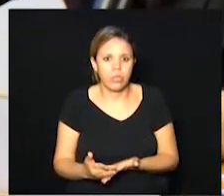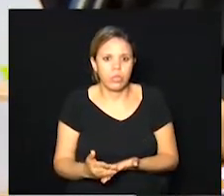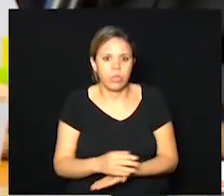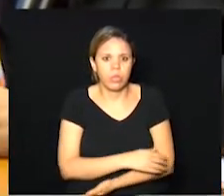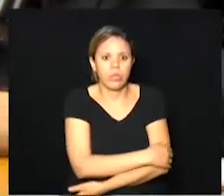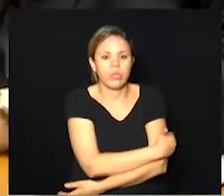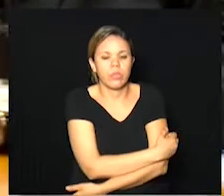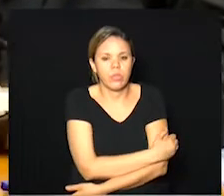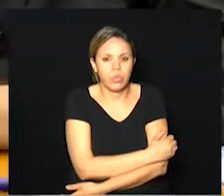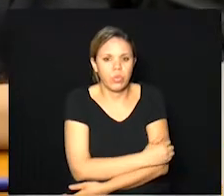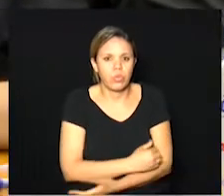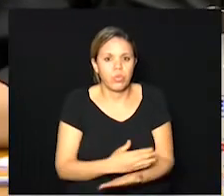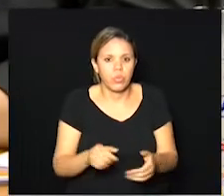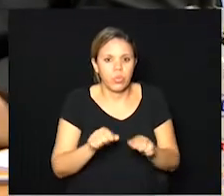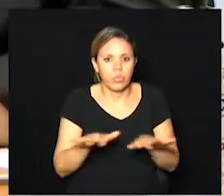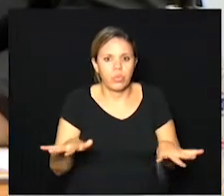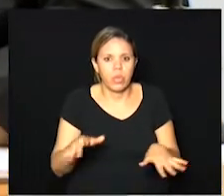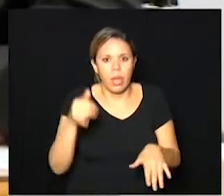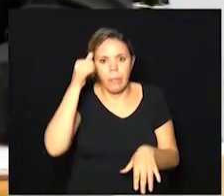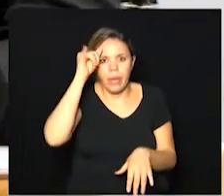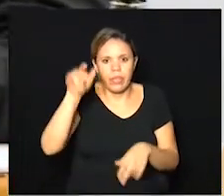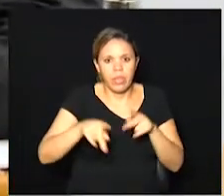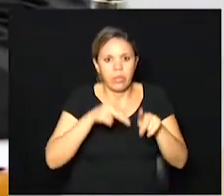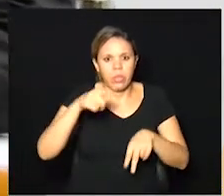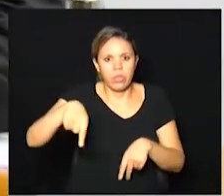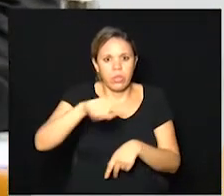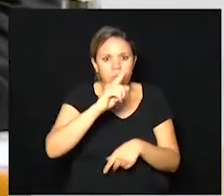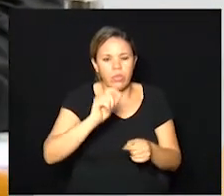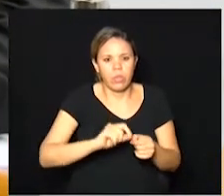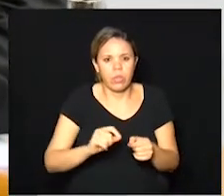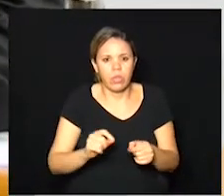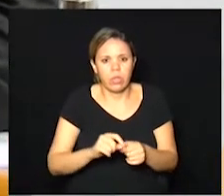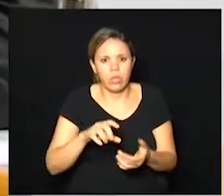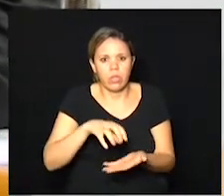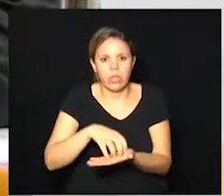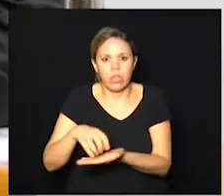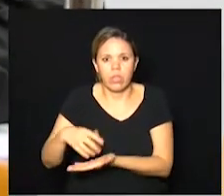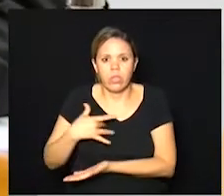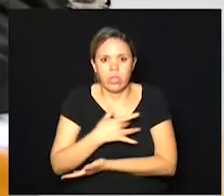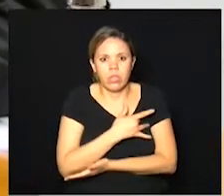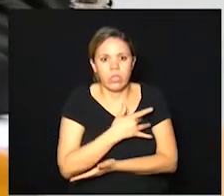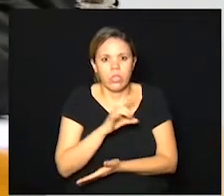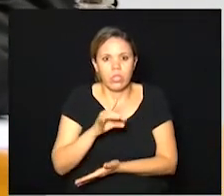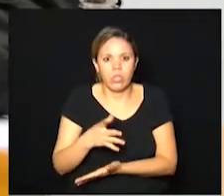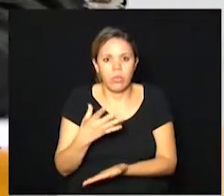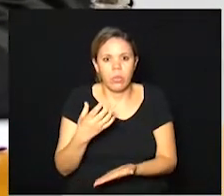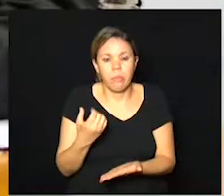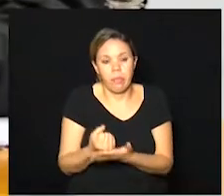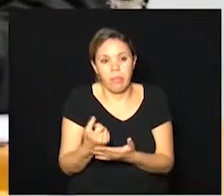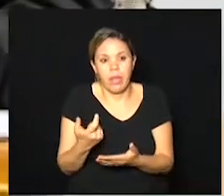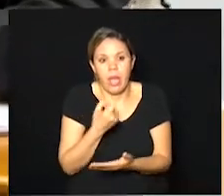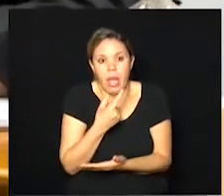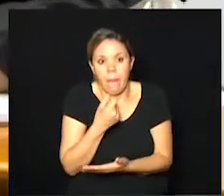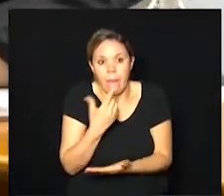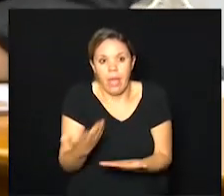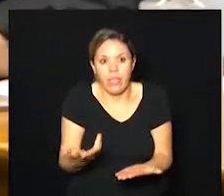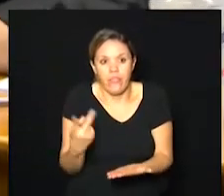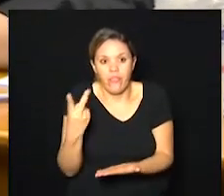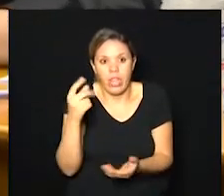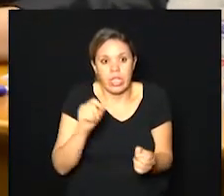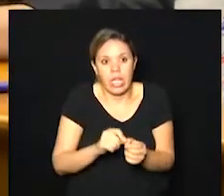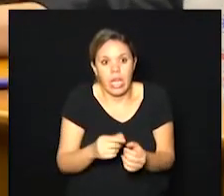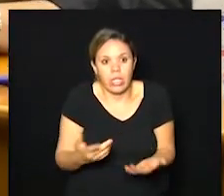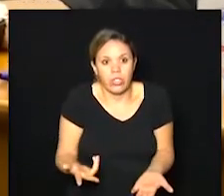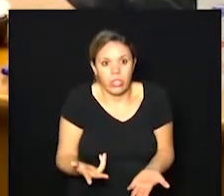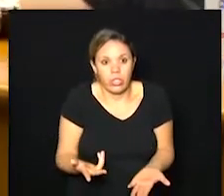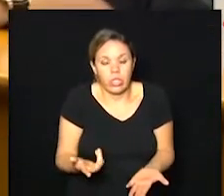início da pandemia a gente fez isso que é para evitar que as pessoas fossem ao centro de saúde só para pegar remédio né então a validade da